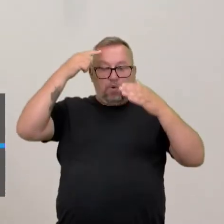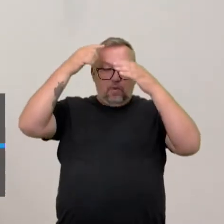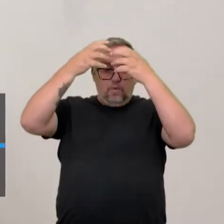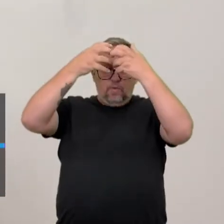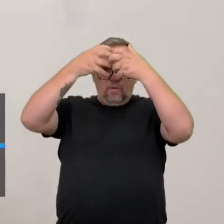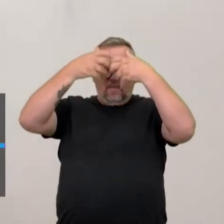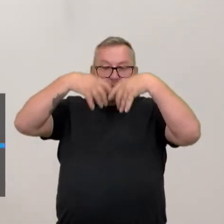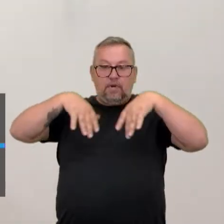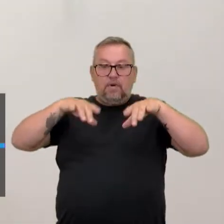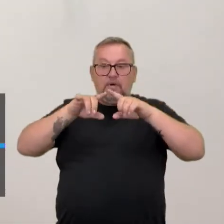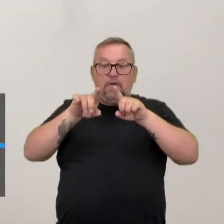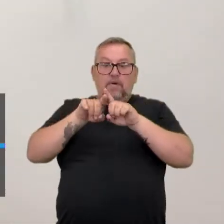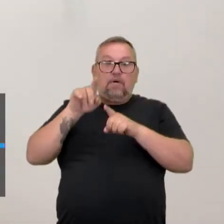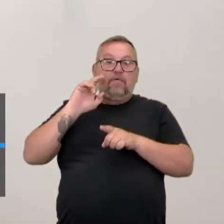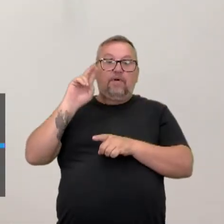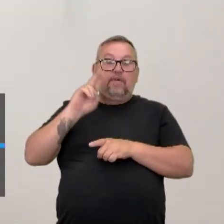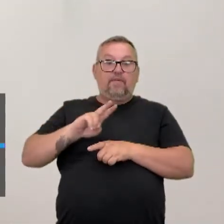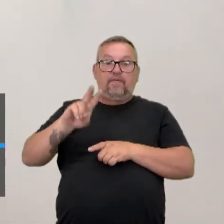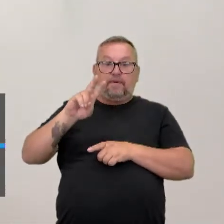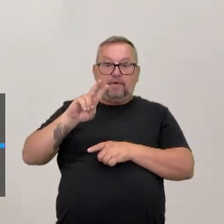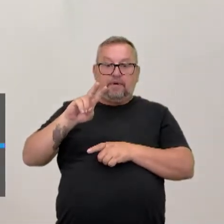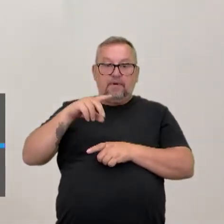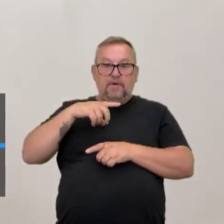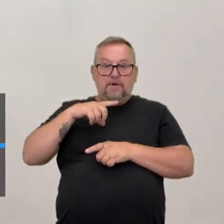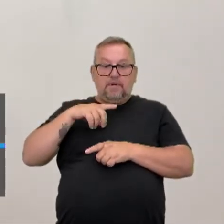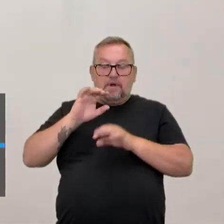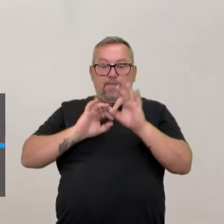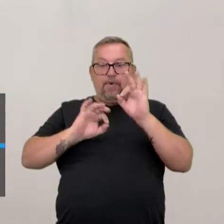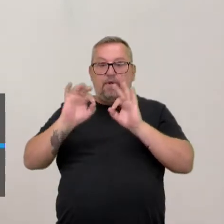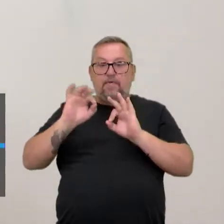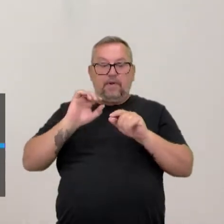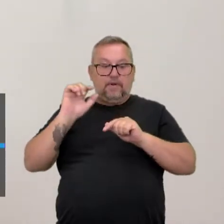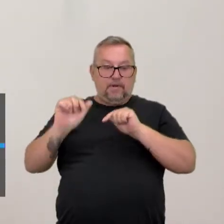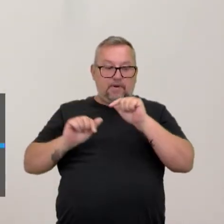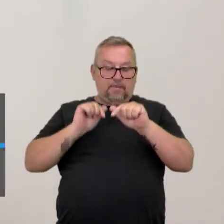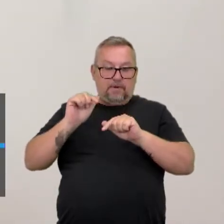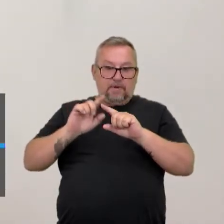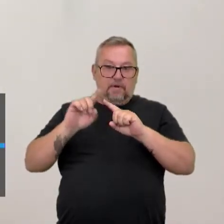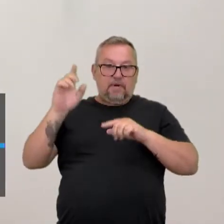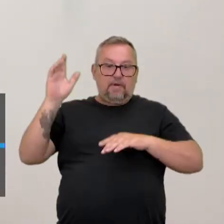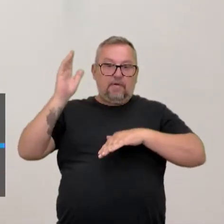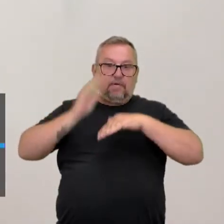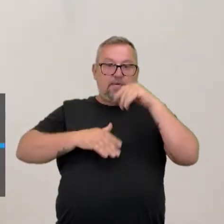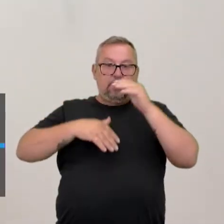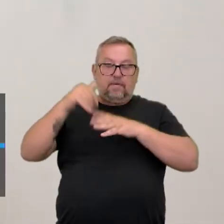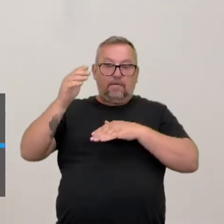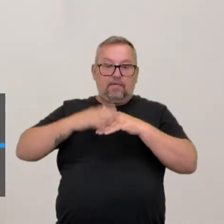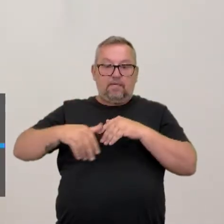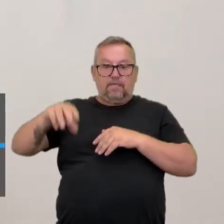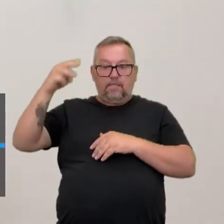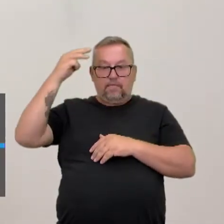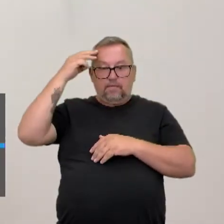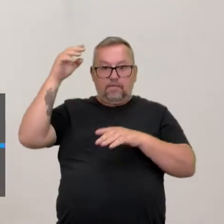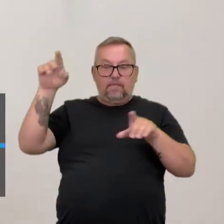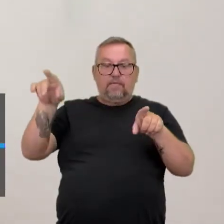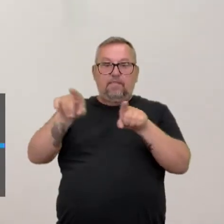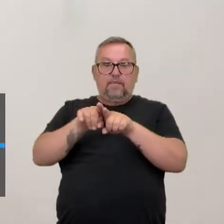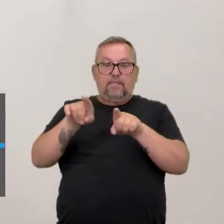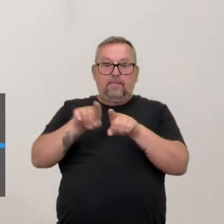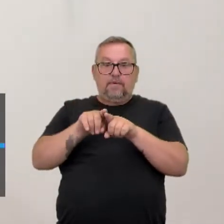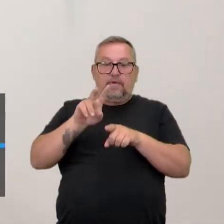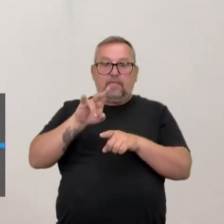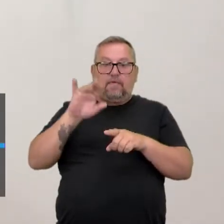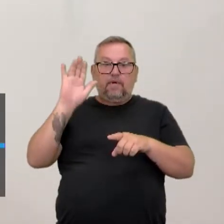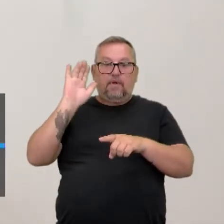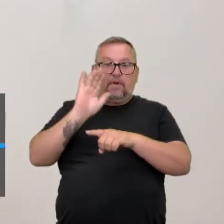a gente vai perceber que esquematicamente ele vai trabalhar a habilidade da memorização e isso vai te